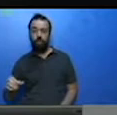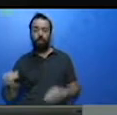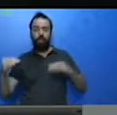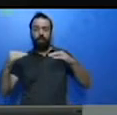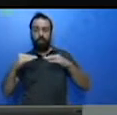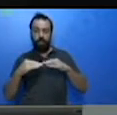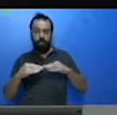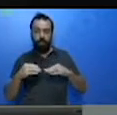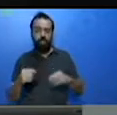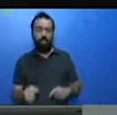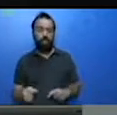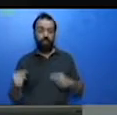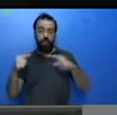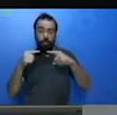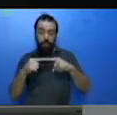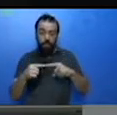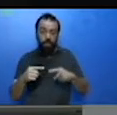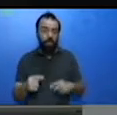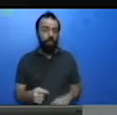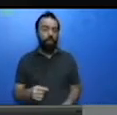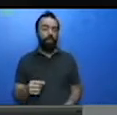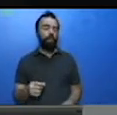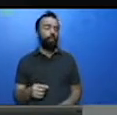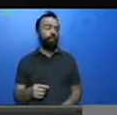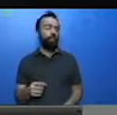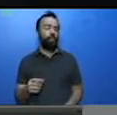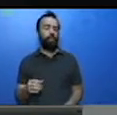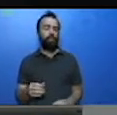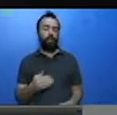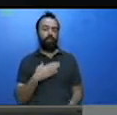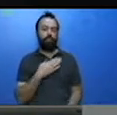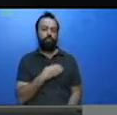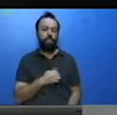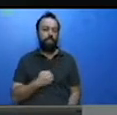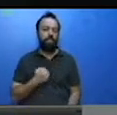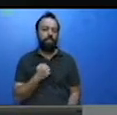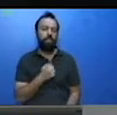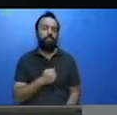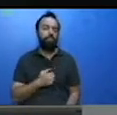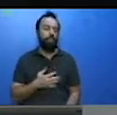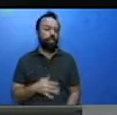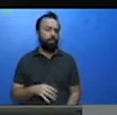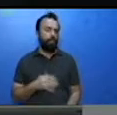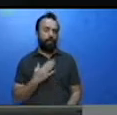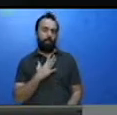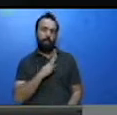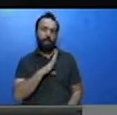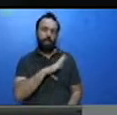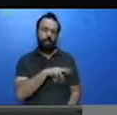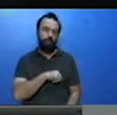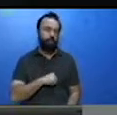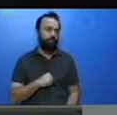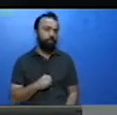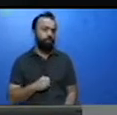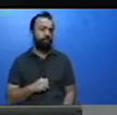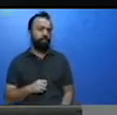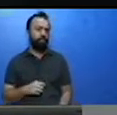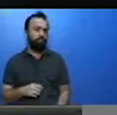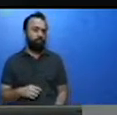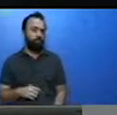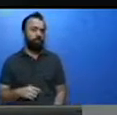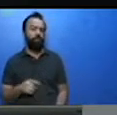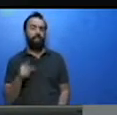Para a questão B, invente outro título para o texto. Pense em algo relacionado às características do